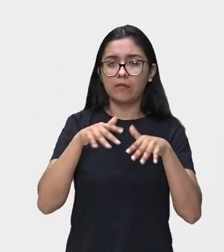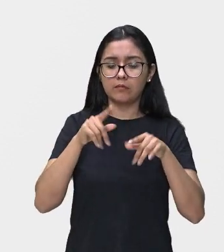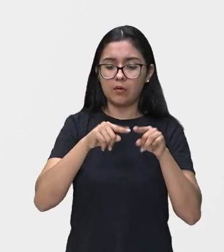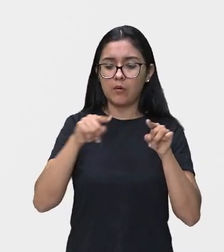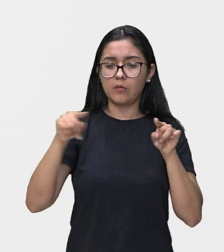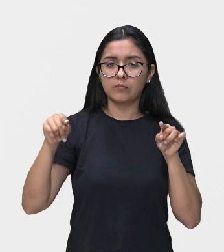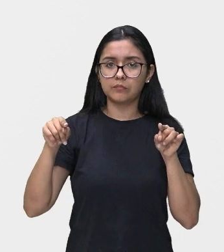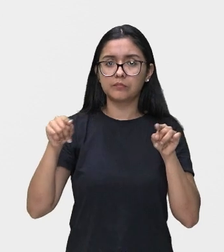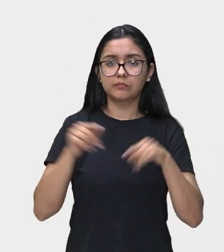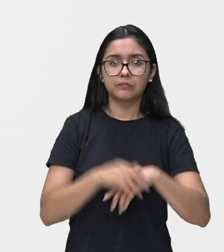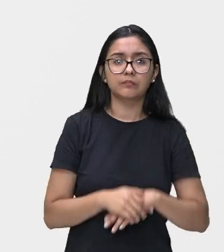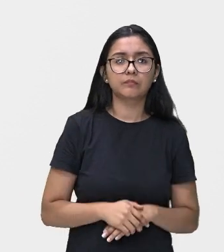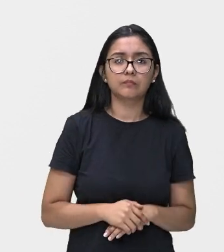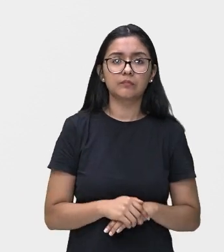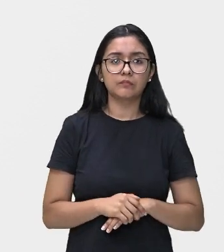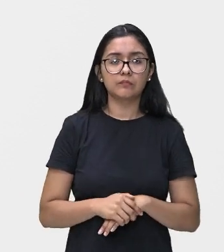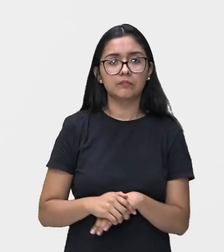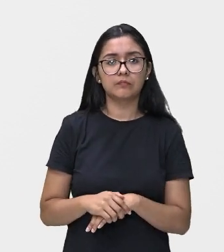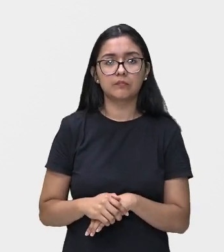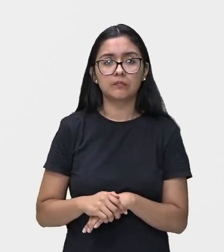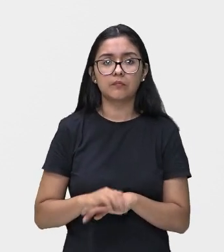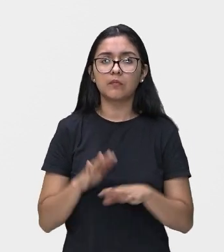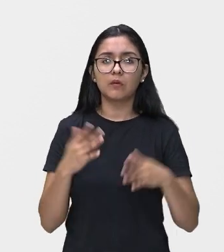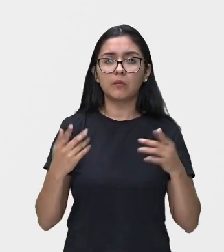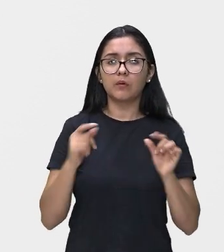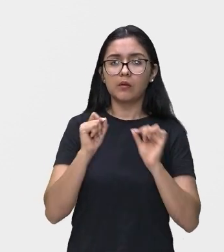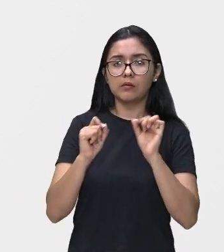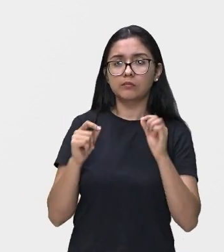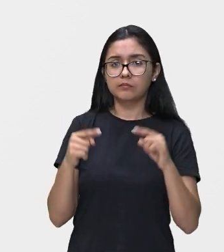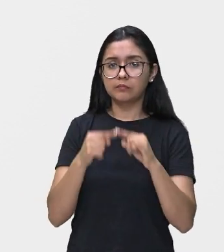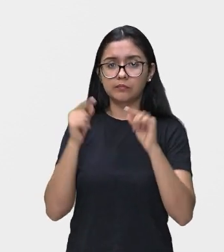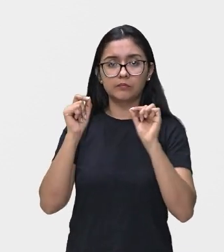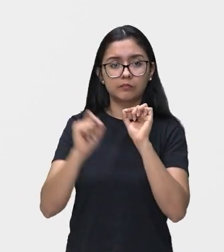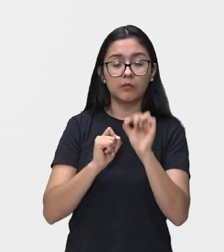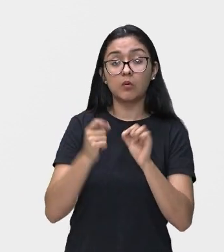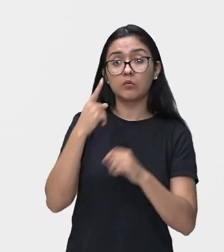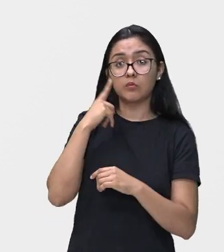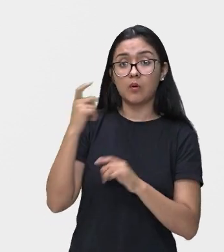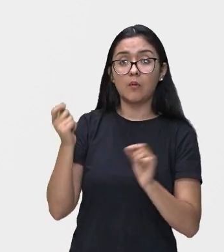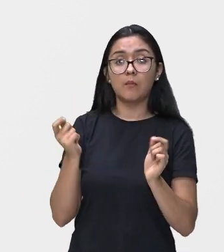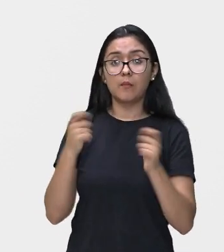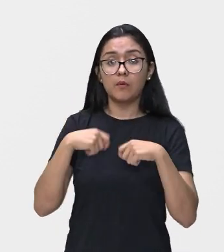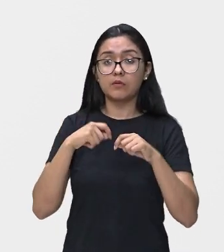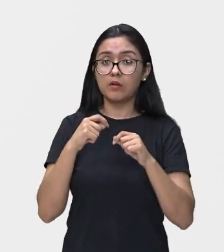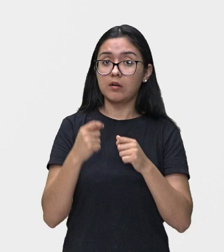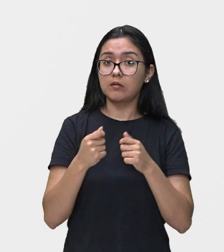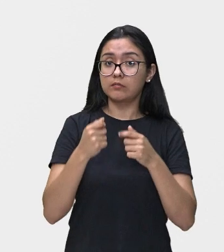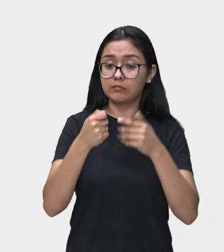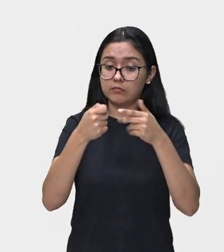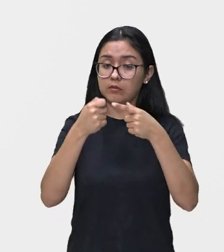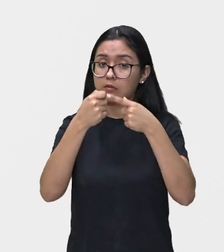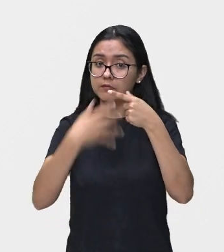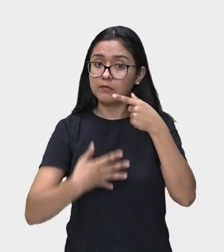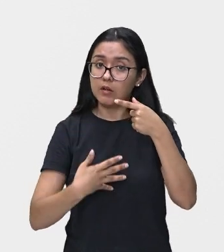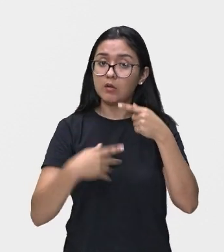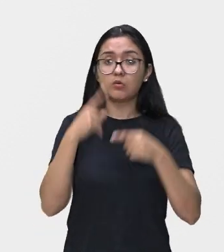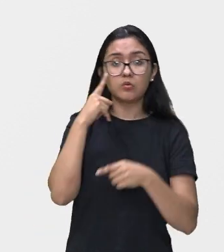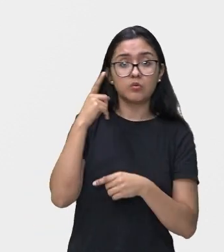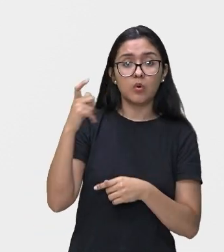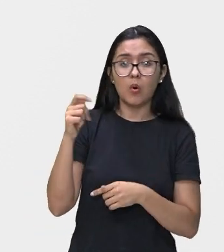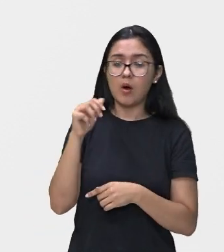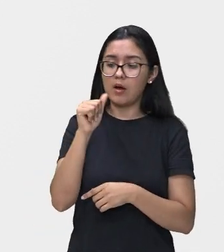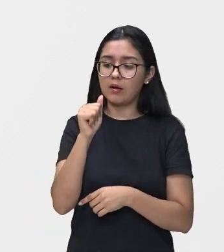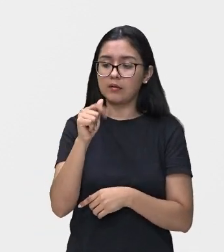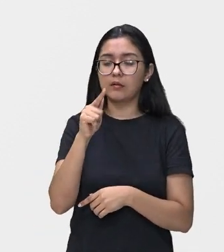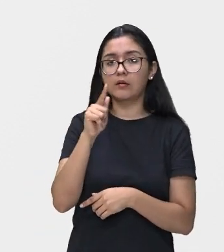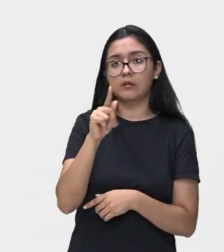sonora. No que respeita a sua altura, os sons podem ser classificados em sons agudos e sons graves.